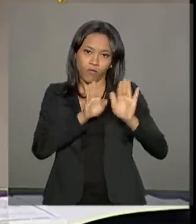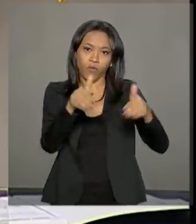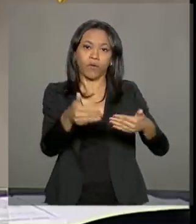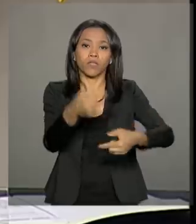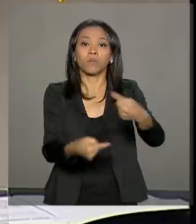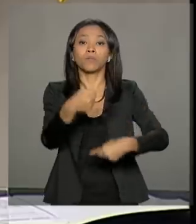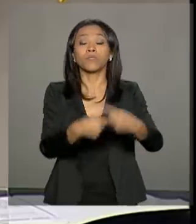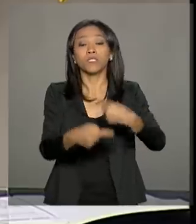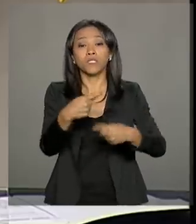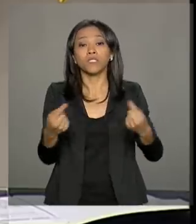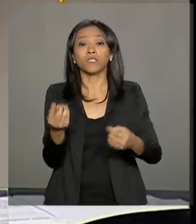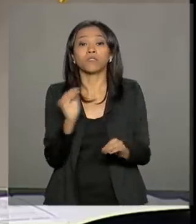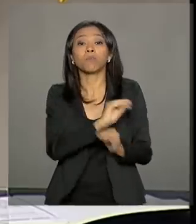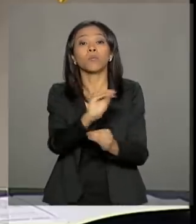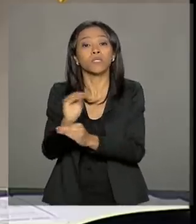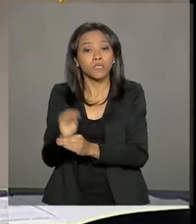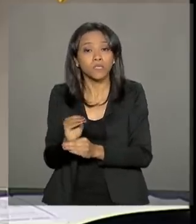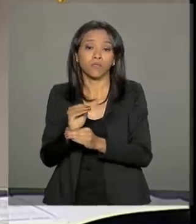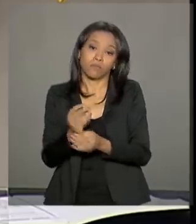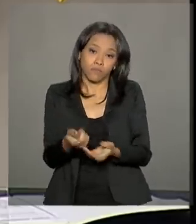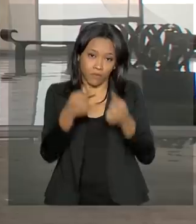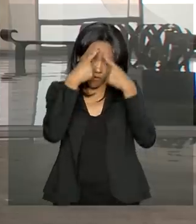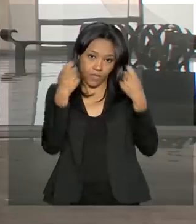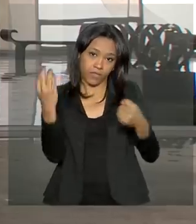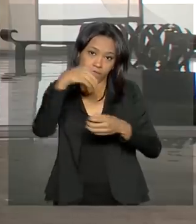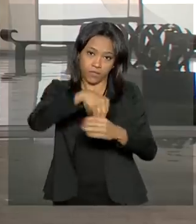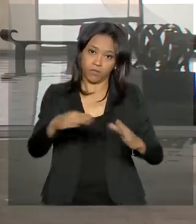públicas de prevenção à violência doméstica.